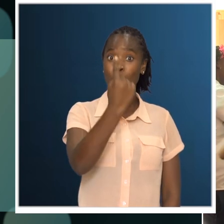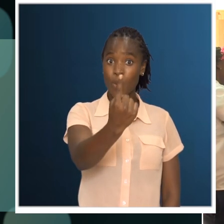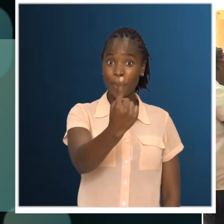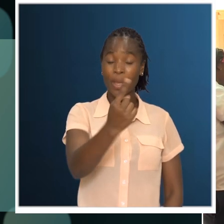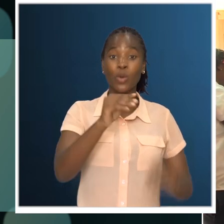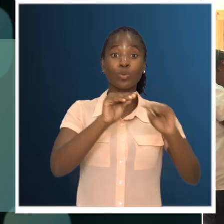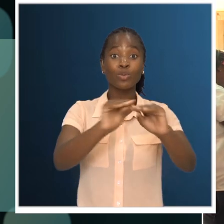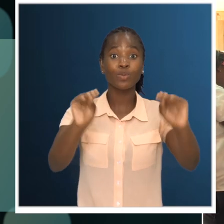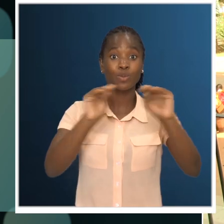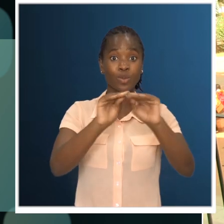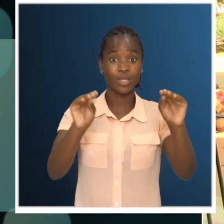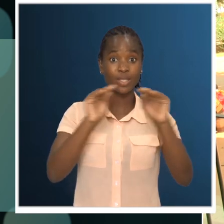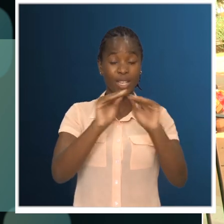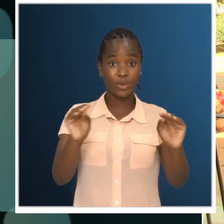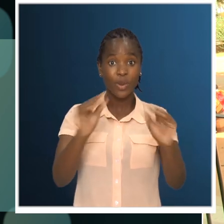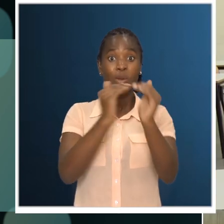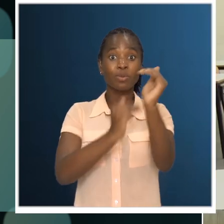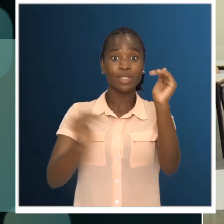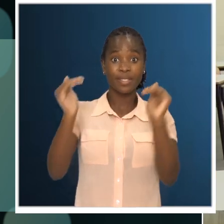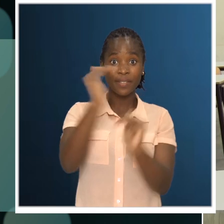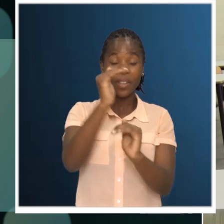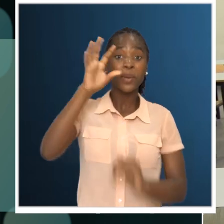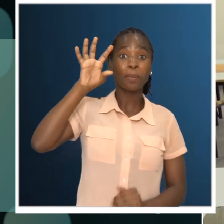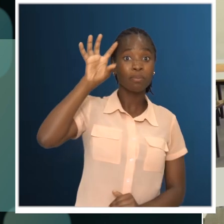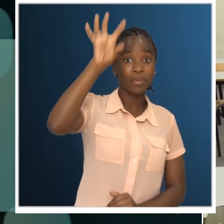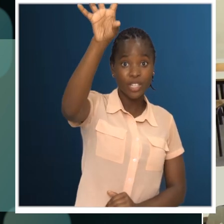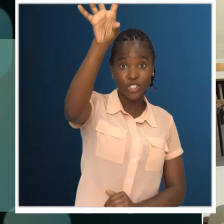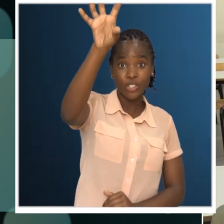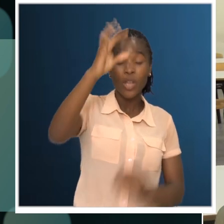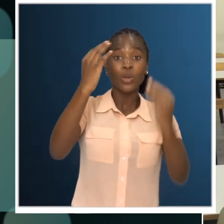país a oferecer o curso de licenciatura em língua de sinais moçambicana.